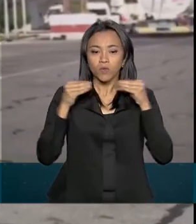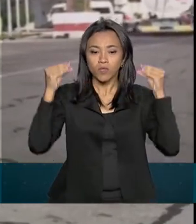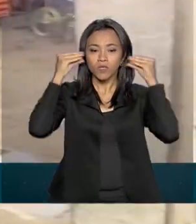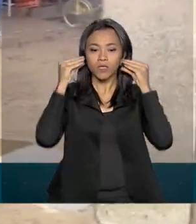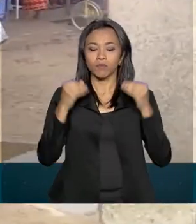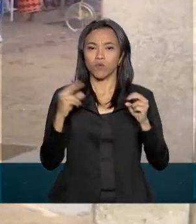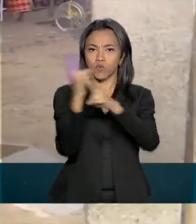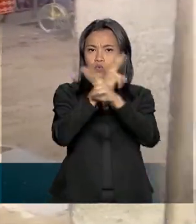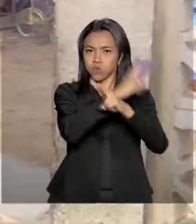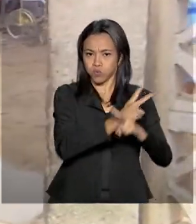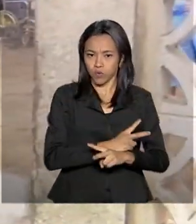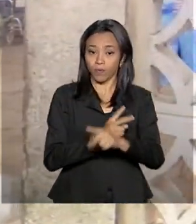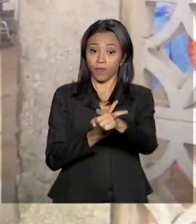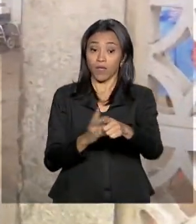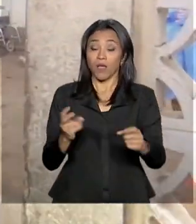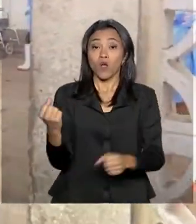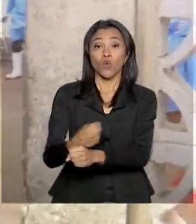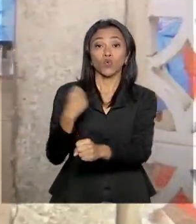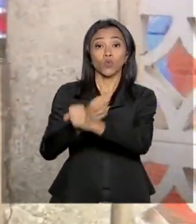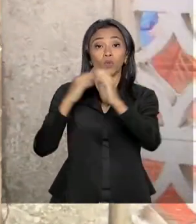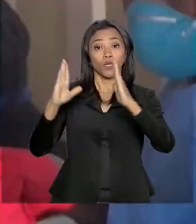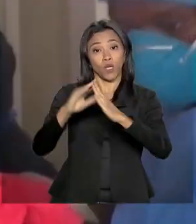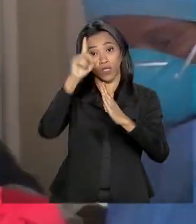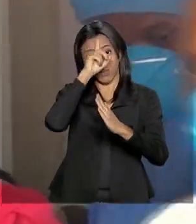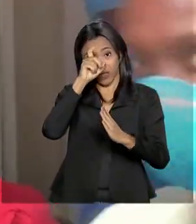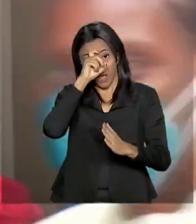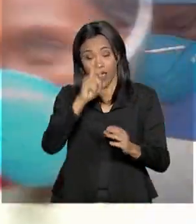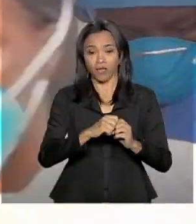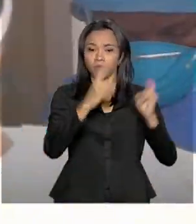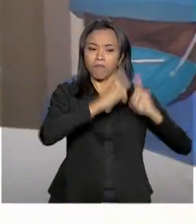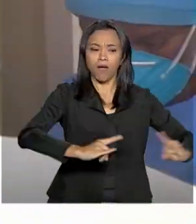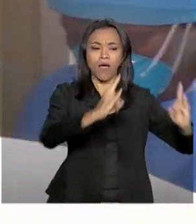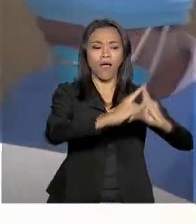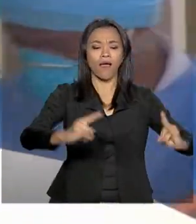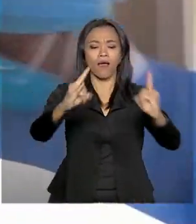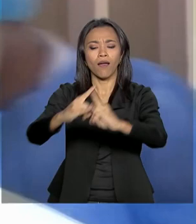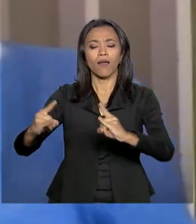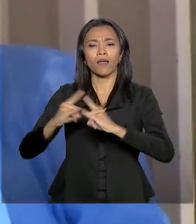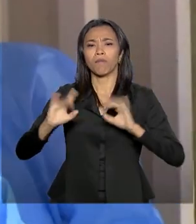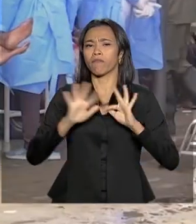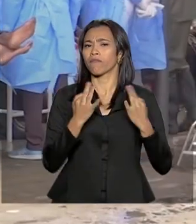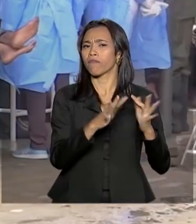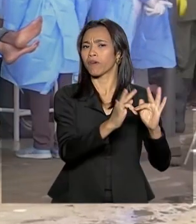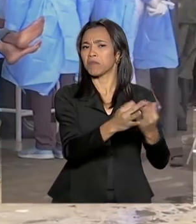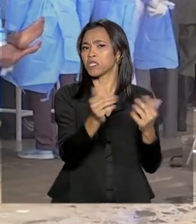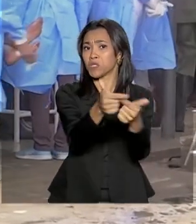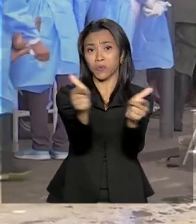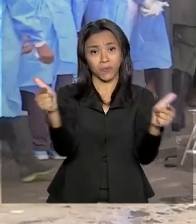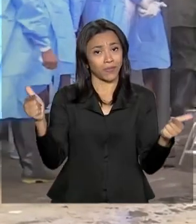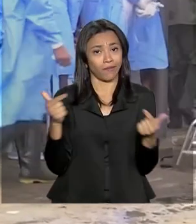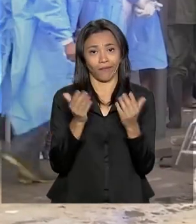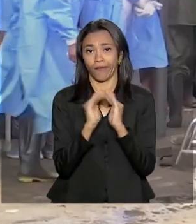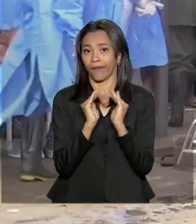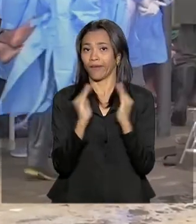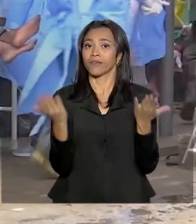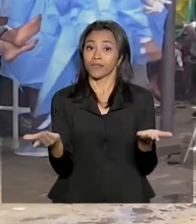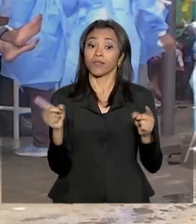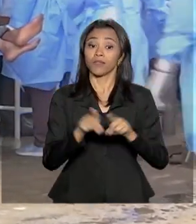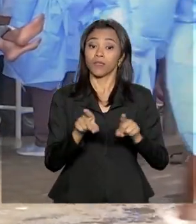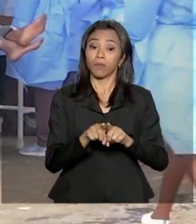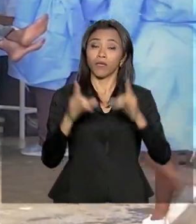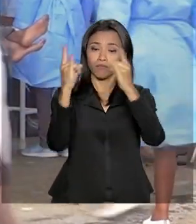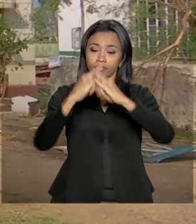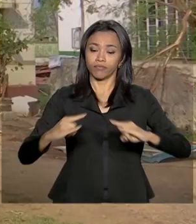Kennedy. Levantar hospitais destruídos, montar barracas para milhares de famílias desabrigadas e tendas para